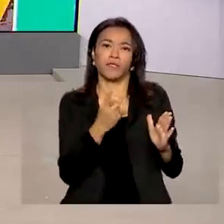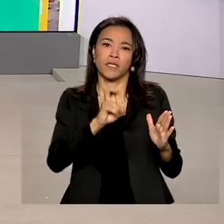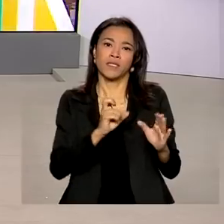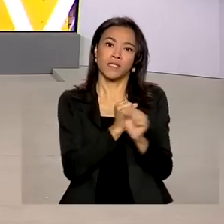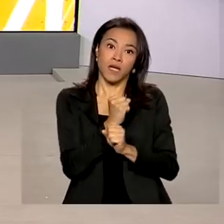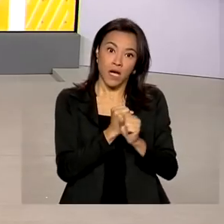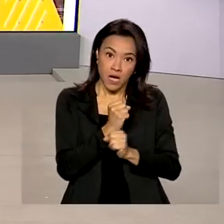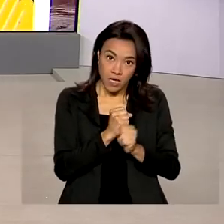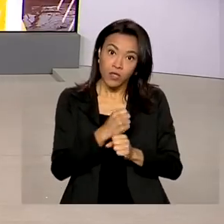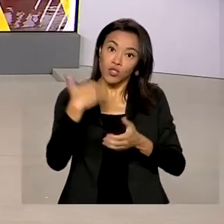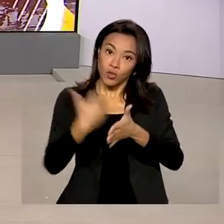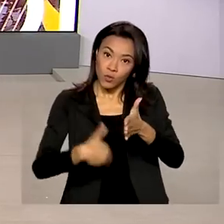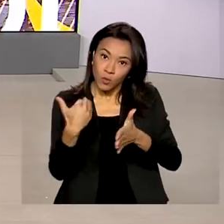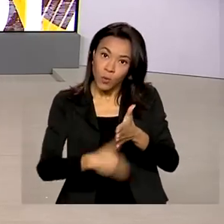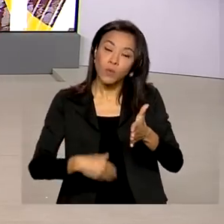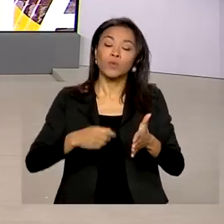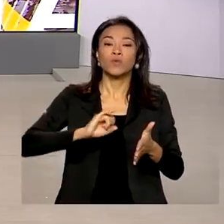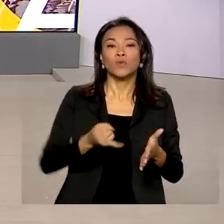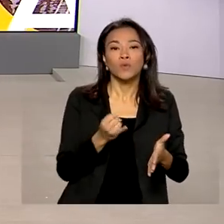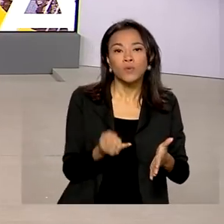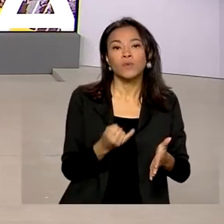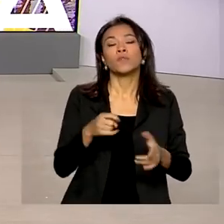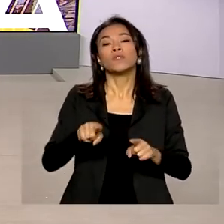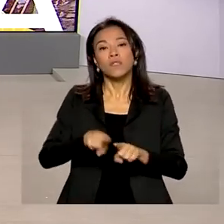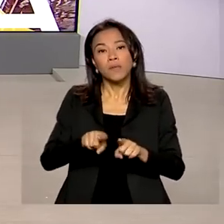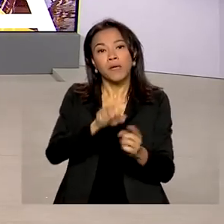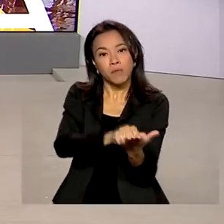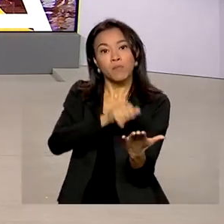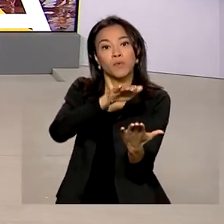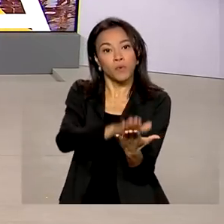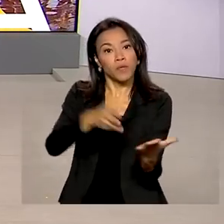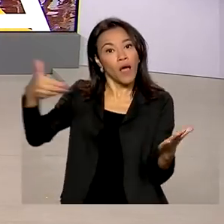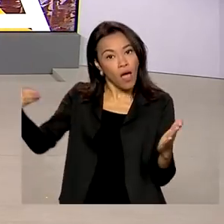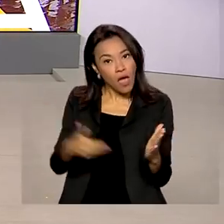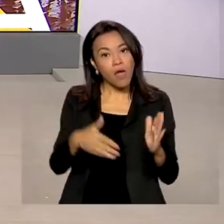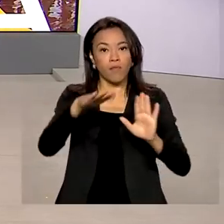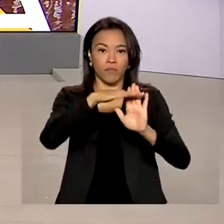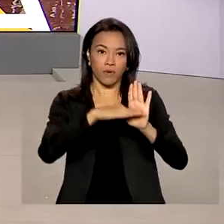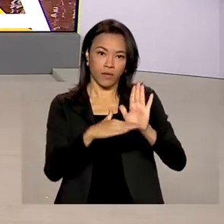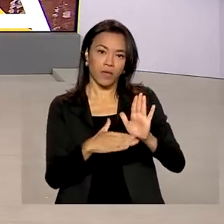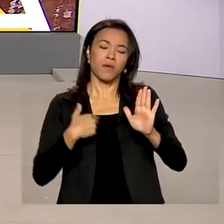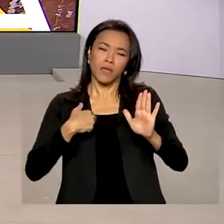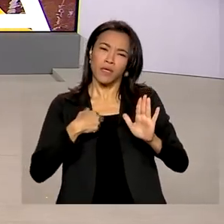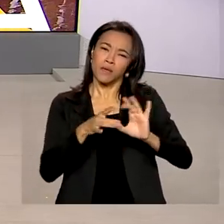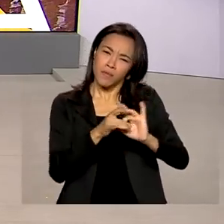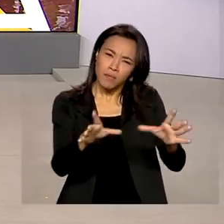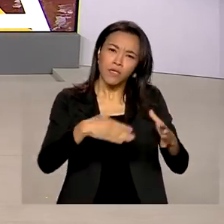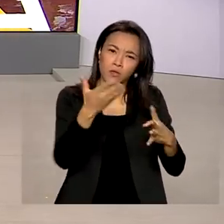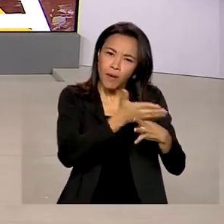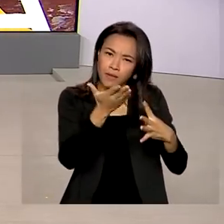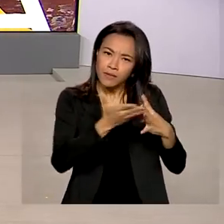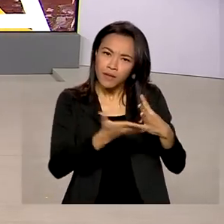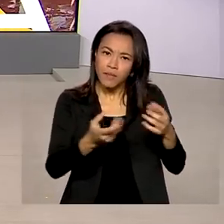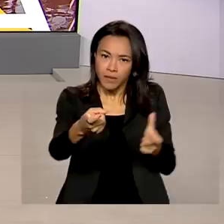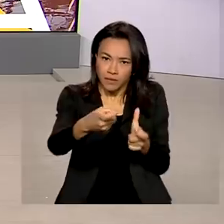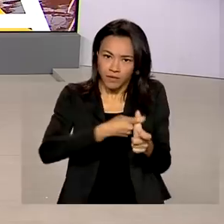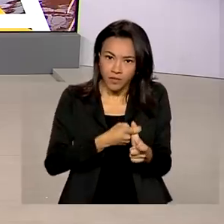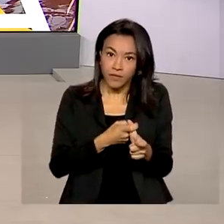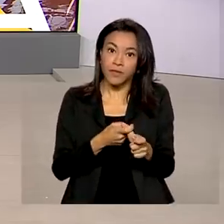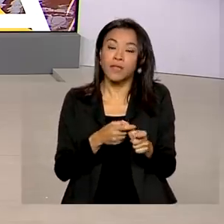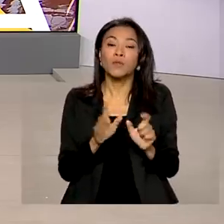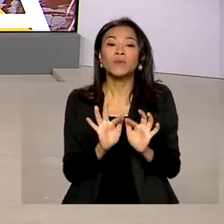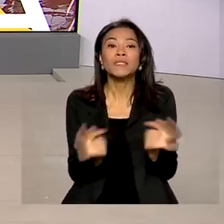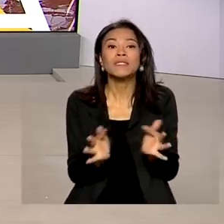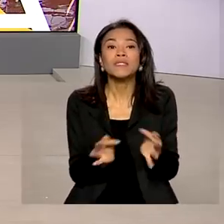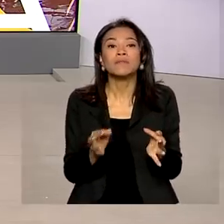juros e multas. É o programa de regularização que permite o parcelamento de dívidas do Simples Nacional, que inclui também quem foi